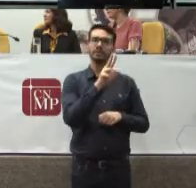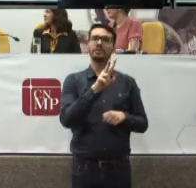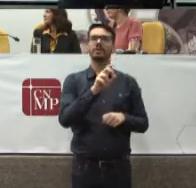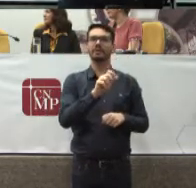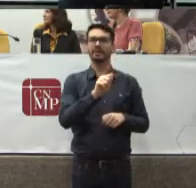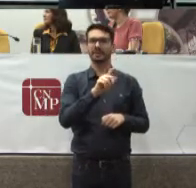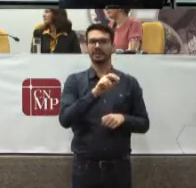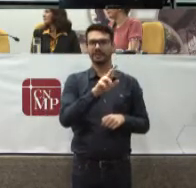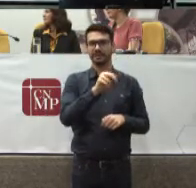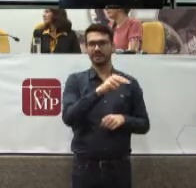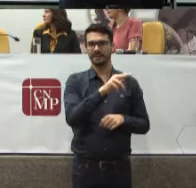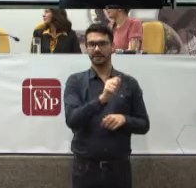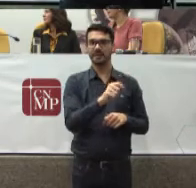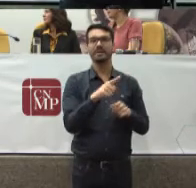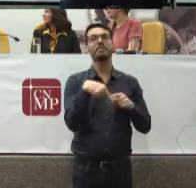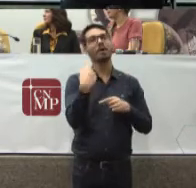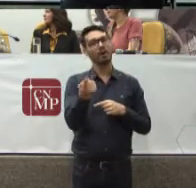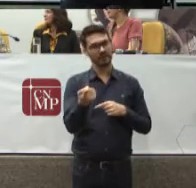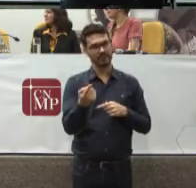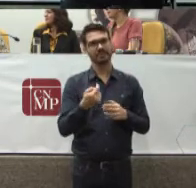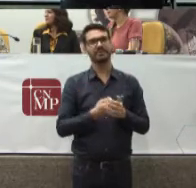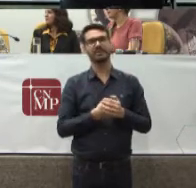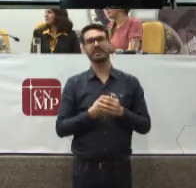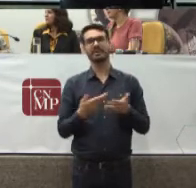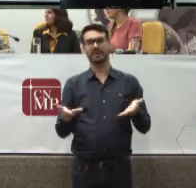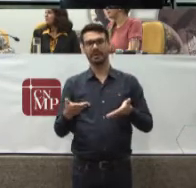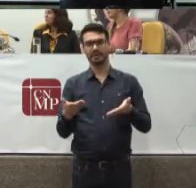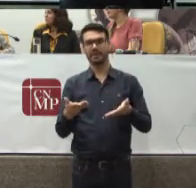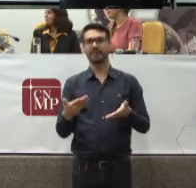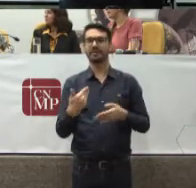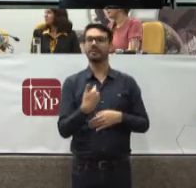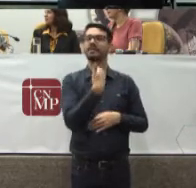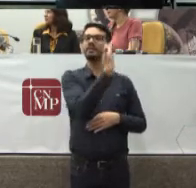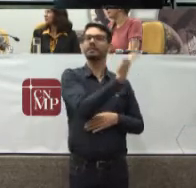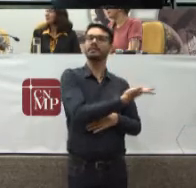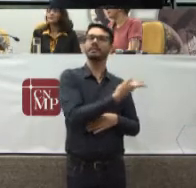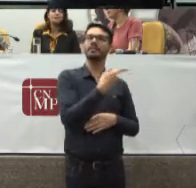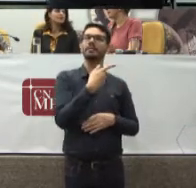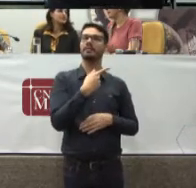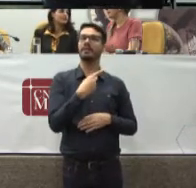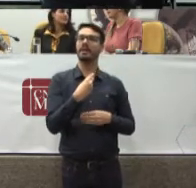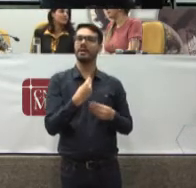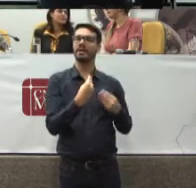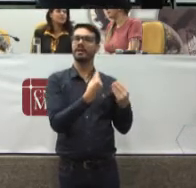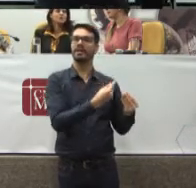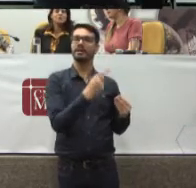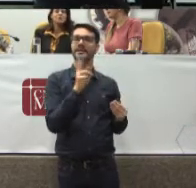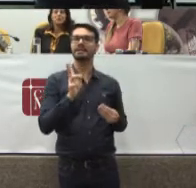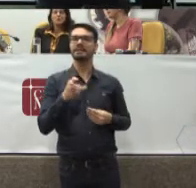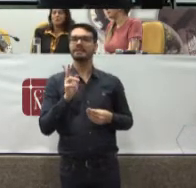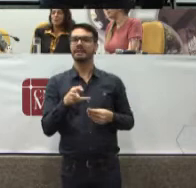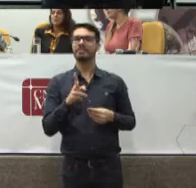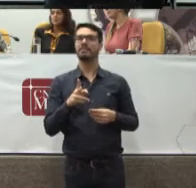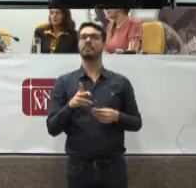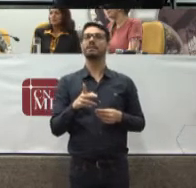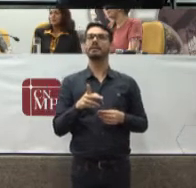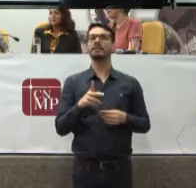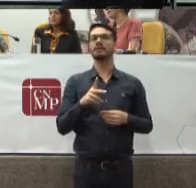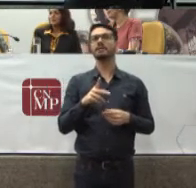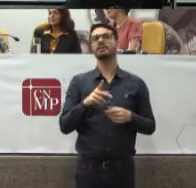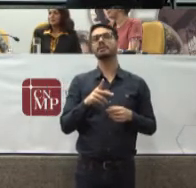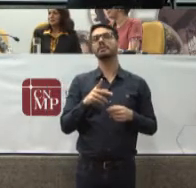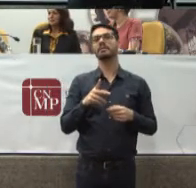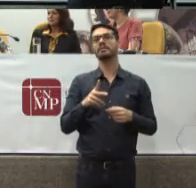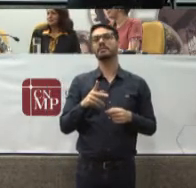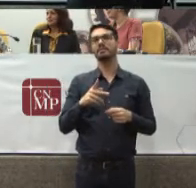Vanessa Na sequência Da minha fala E passo A palavra Para a nossa Sempre procuradora Geral de Justiça Doutora Ivana